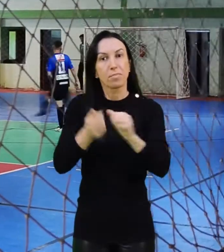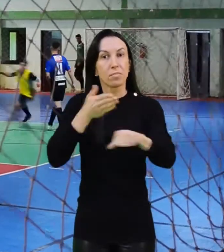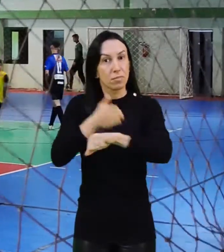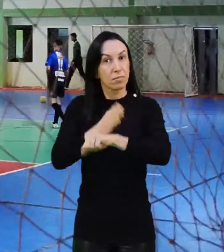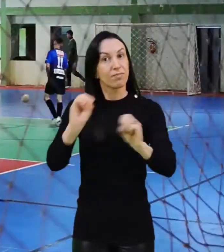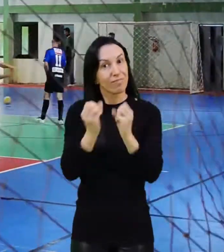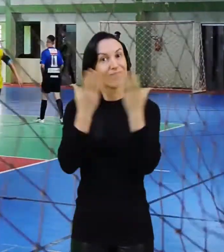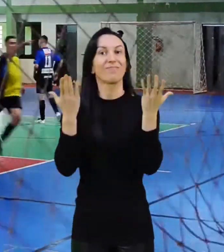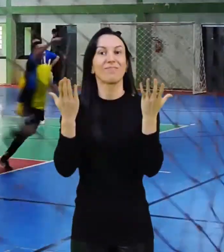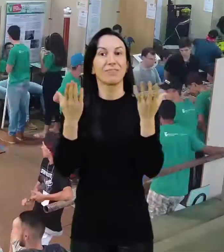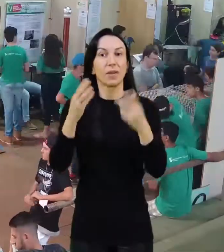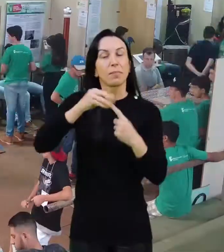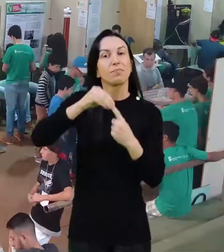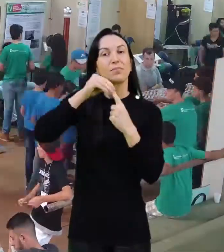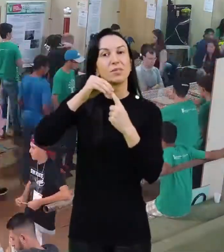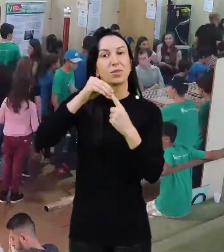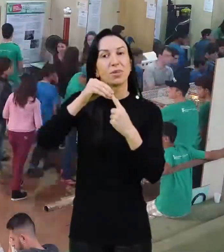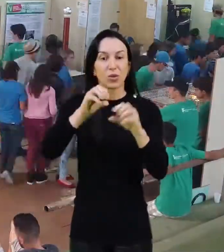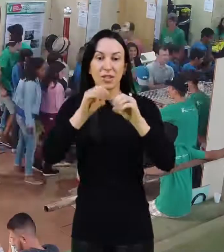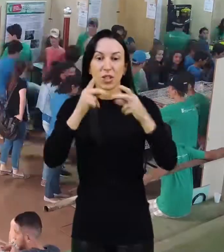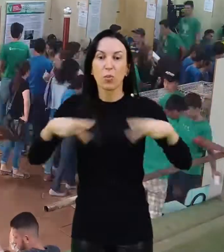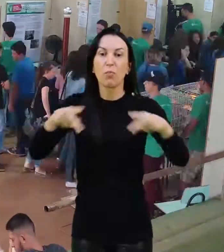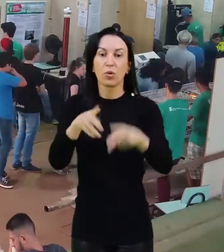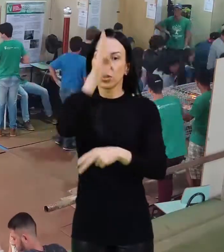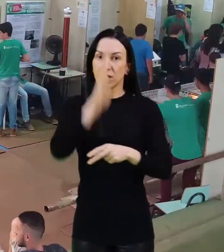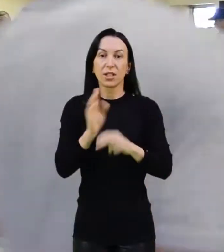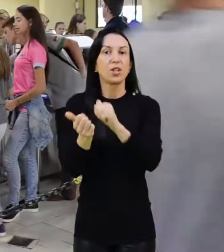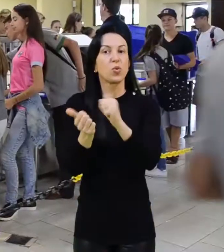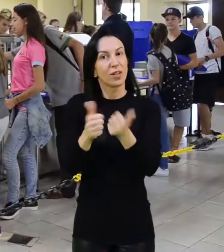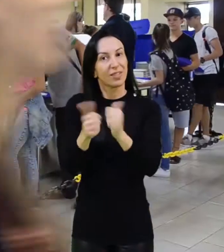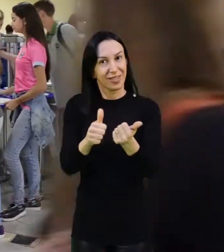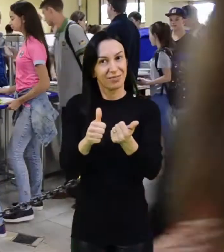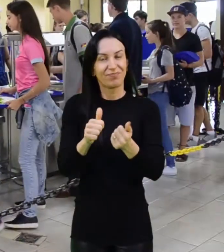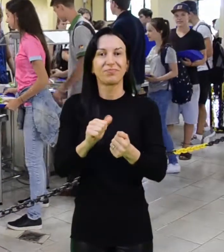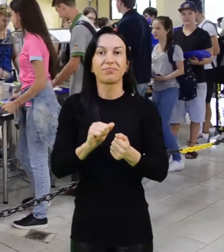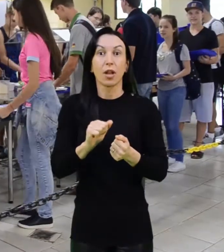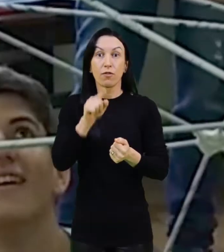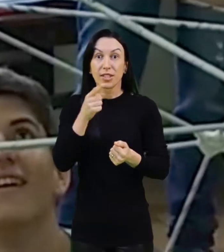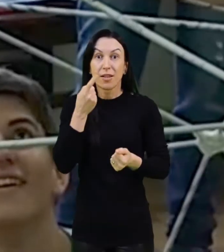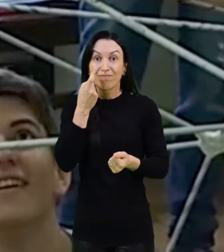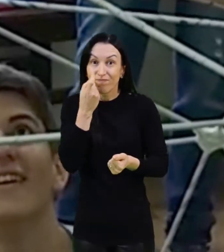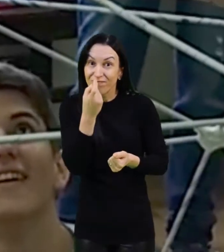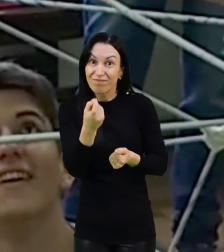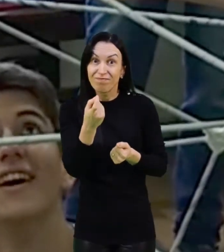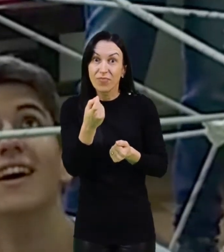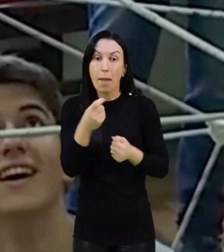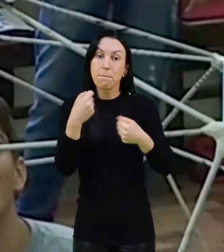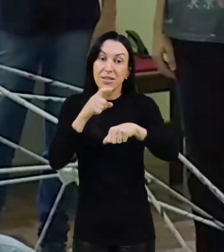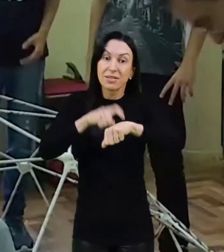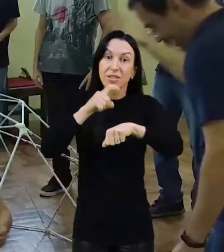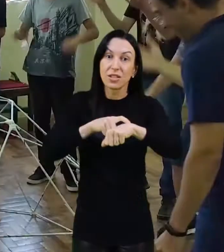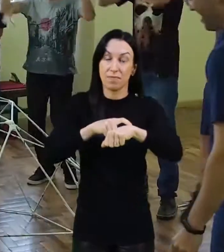e a participação em eventos e, principalmente, o ensino público, gratuito e de qualidade. Ficou